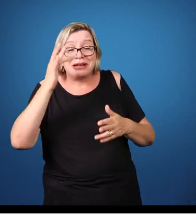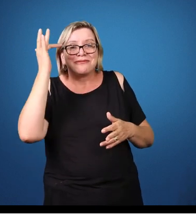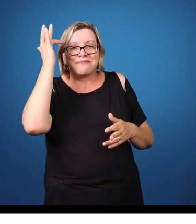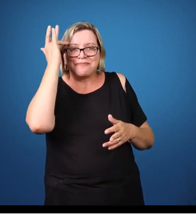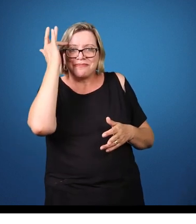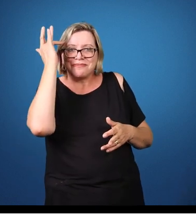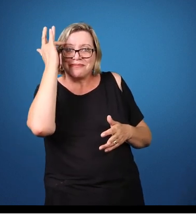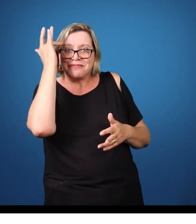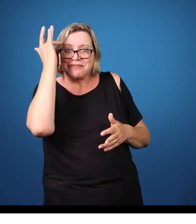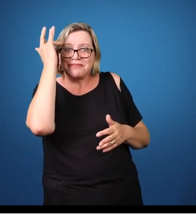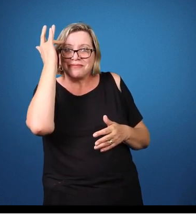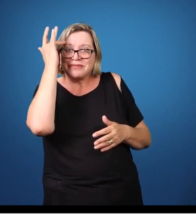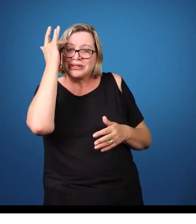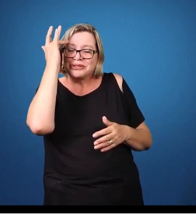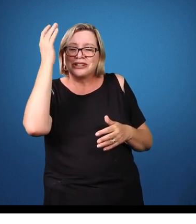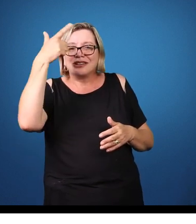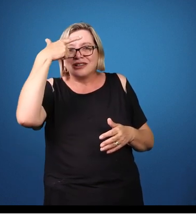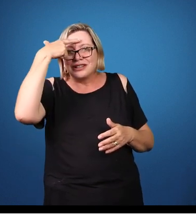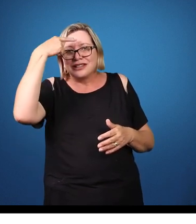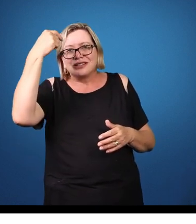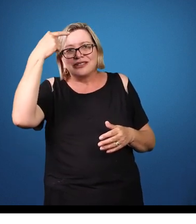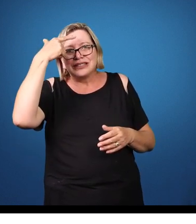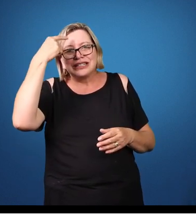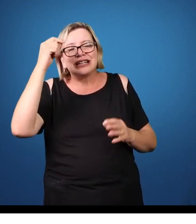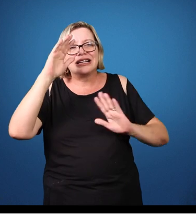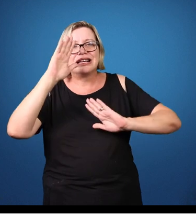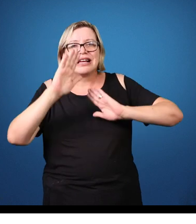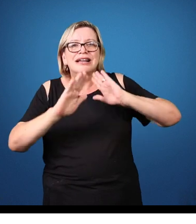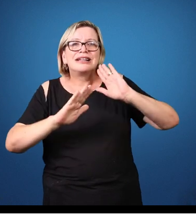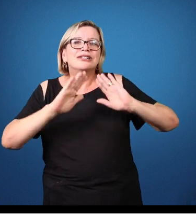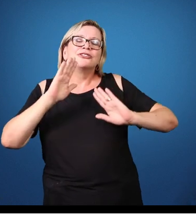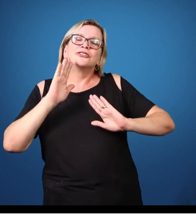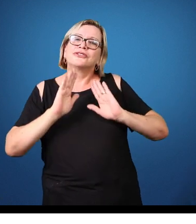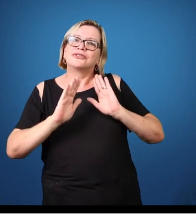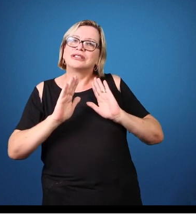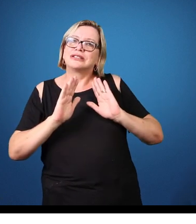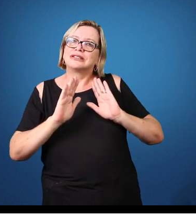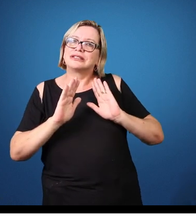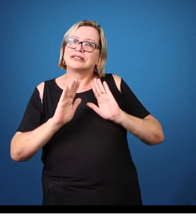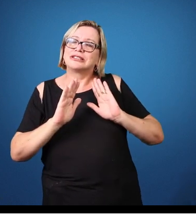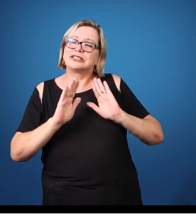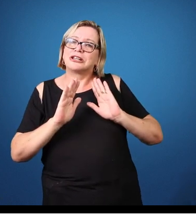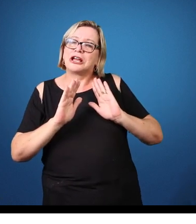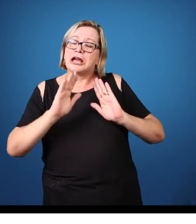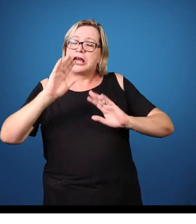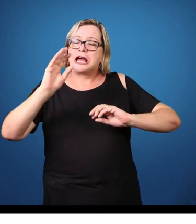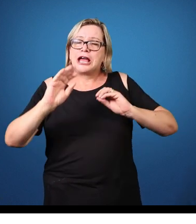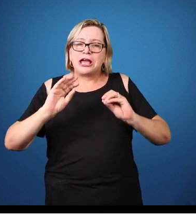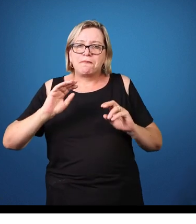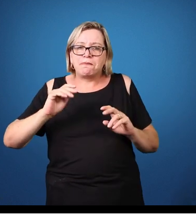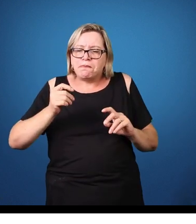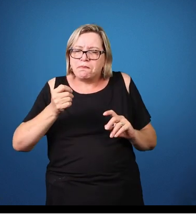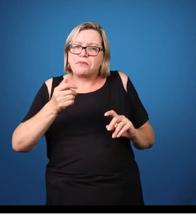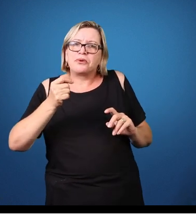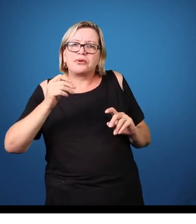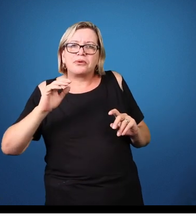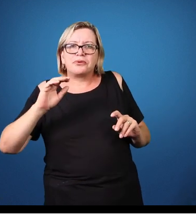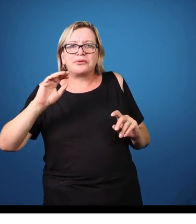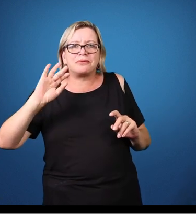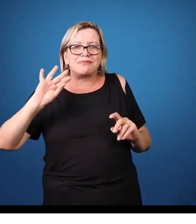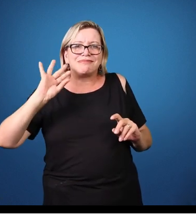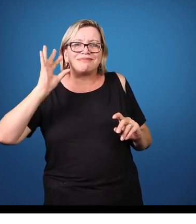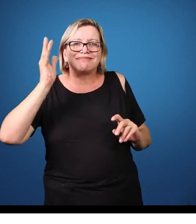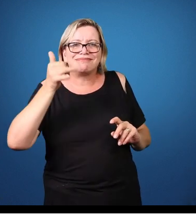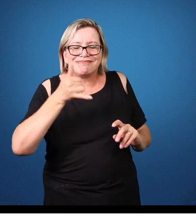a ter menos essa experiência do desânimo, né? Porque entram, às vezes, já sabendo, olha, eu quero mesmo fazer esse